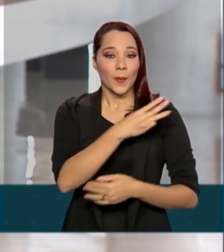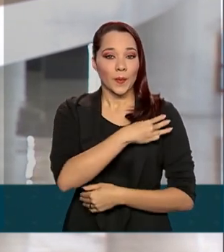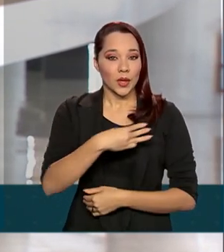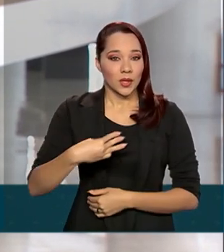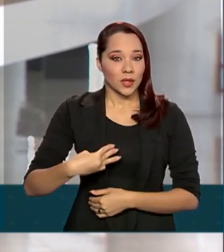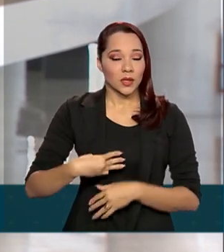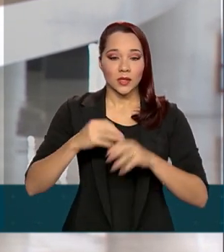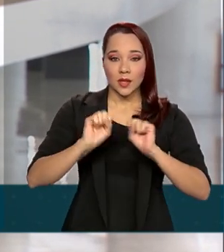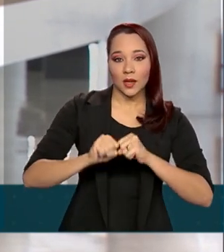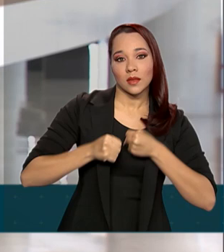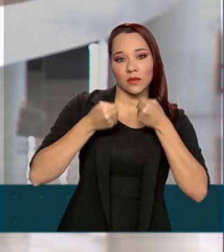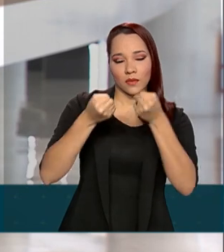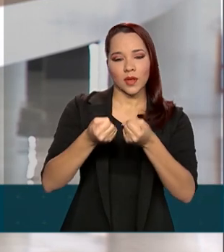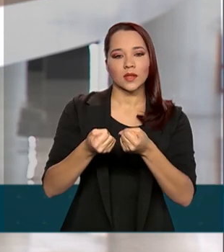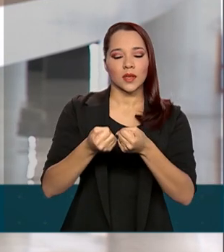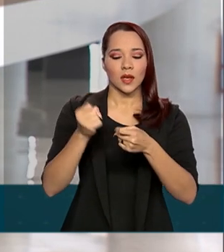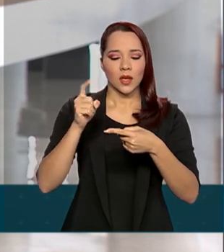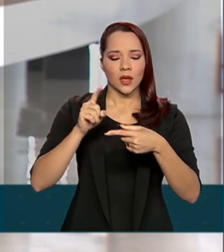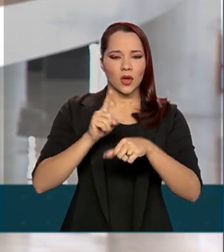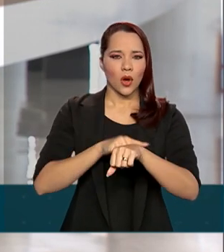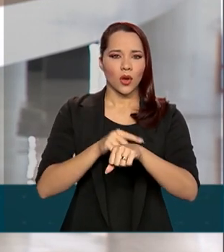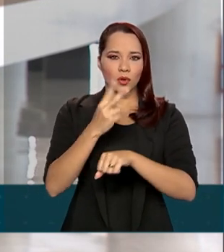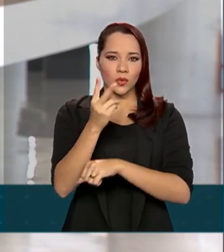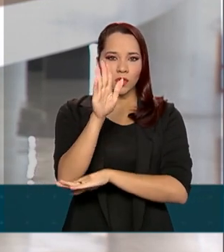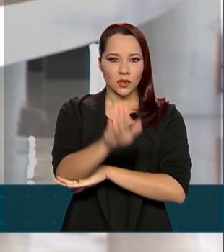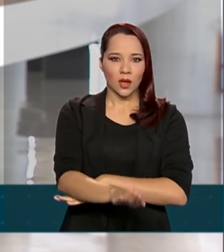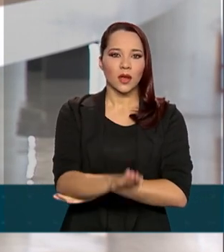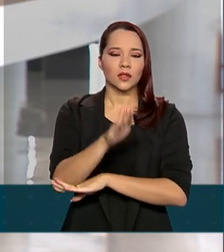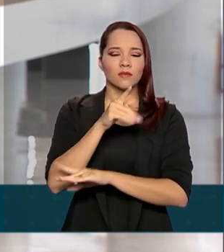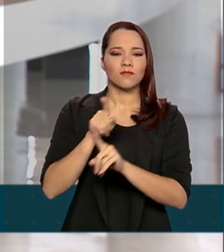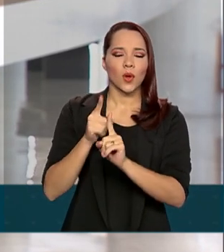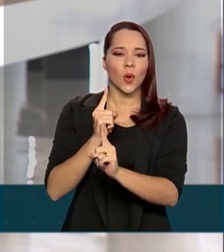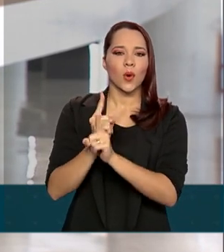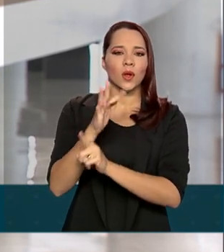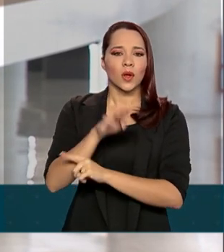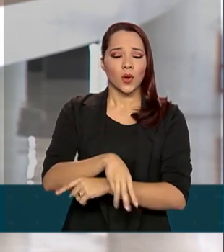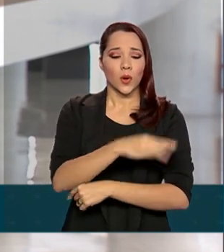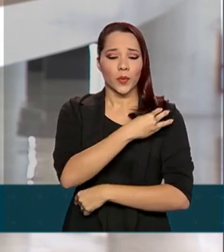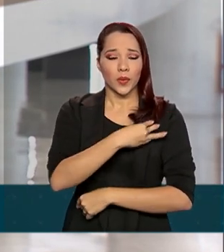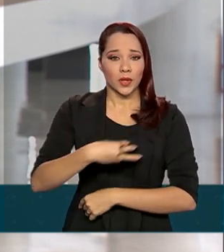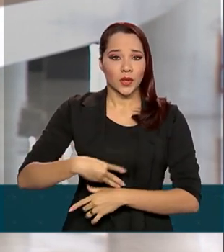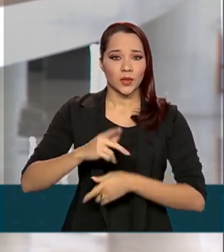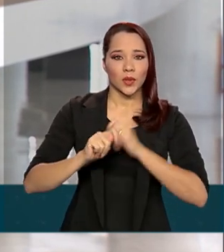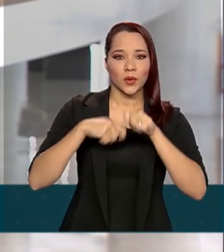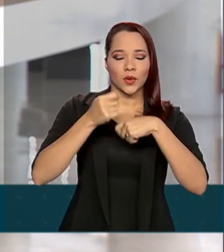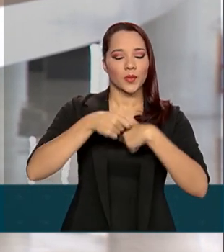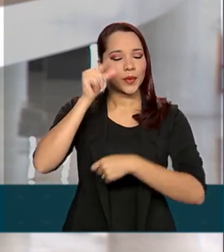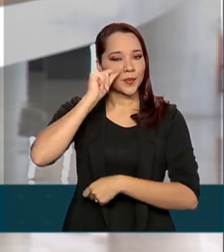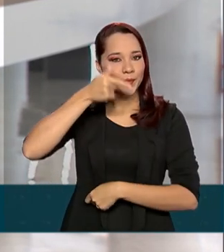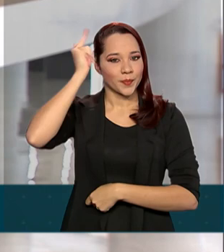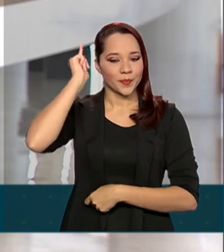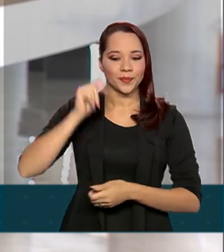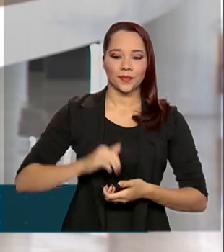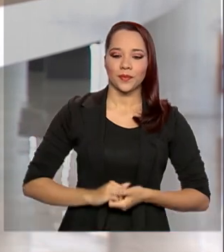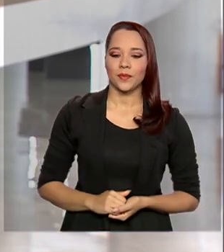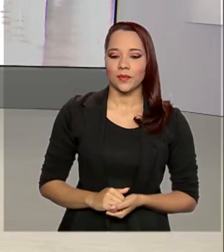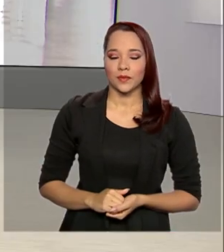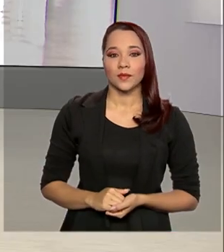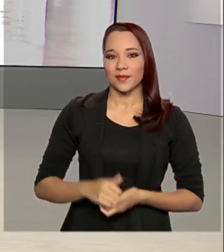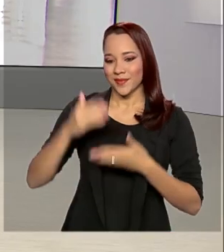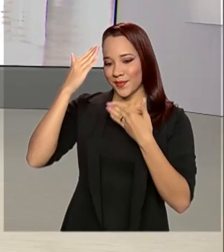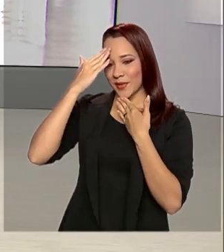Fernando Azevedo. E às 2h da tarde, ele tem um encontro com o ministro da Economia, Paulo Guedes. Renata?